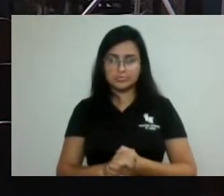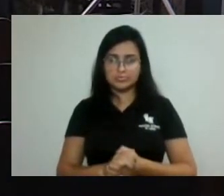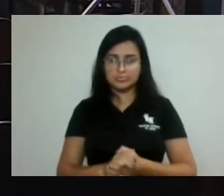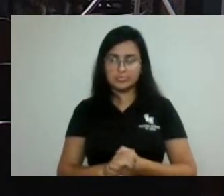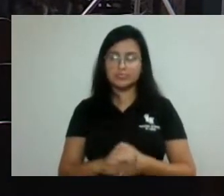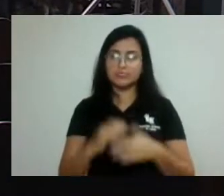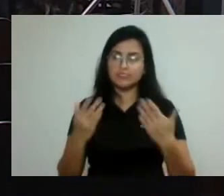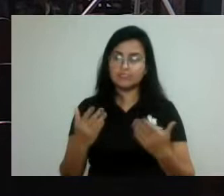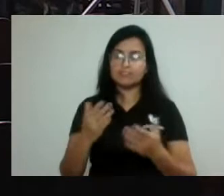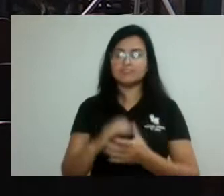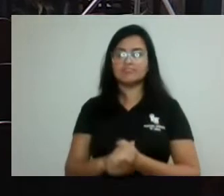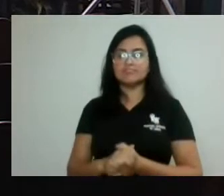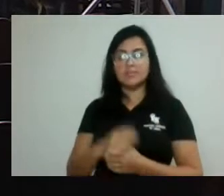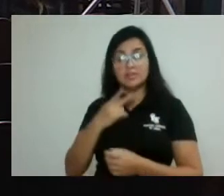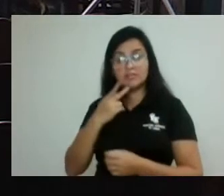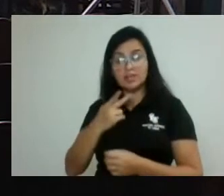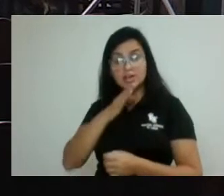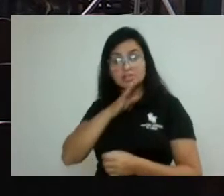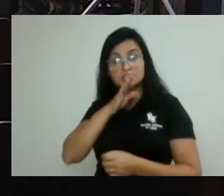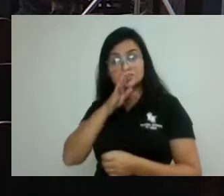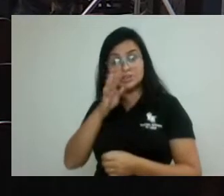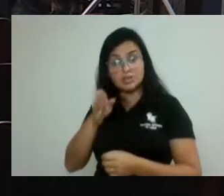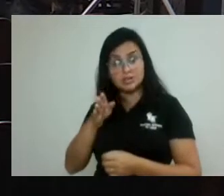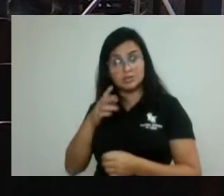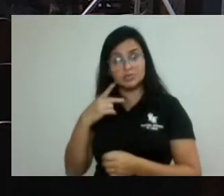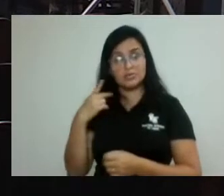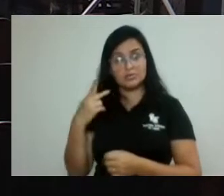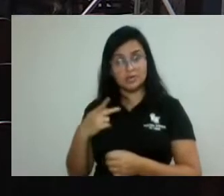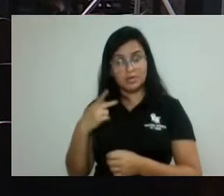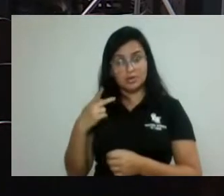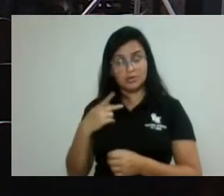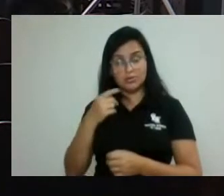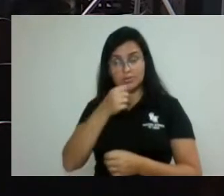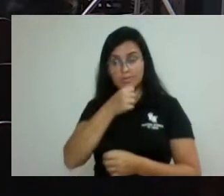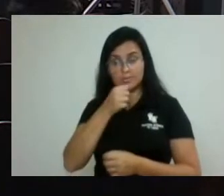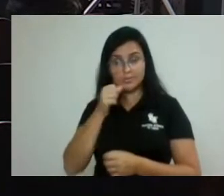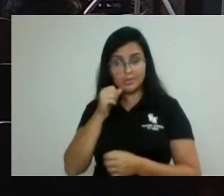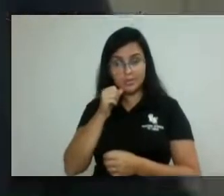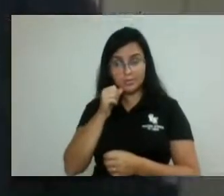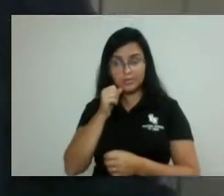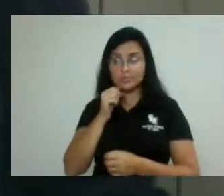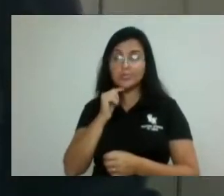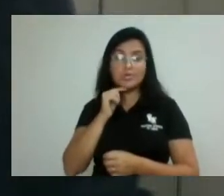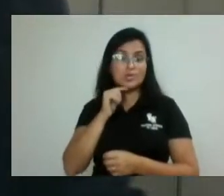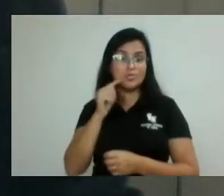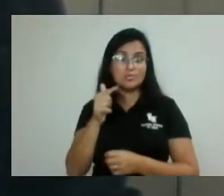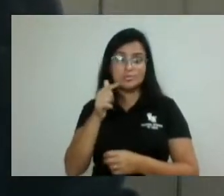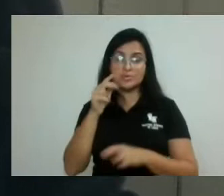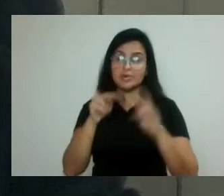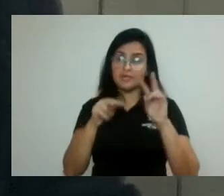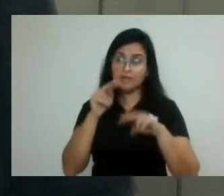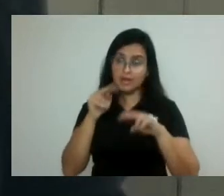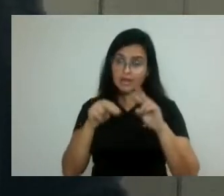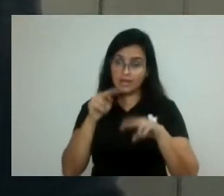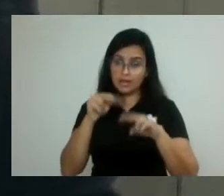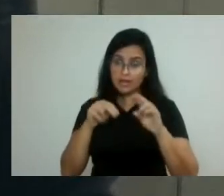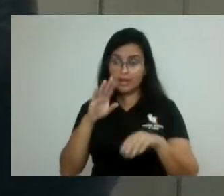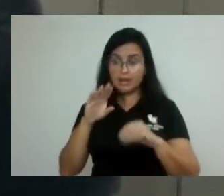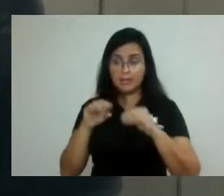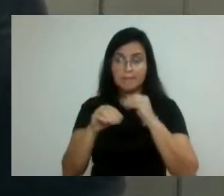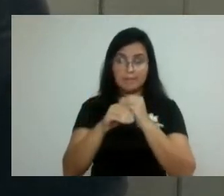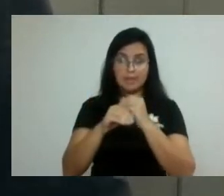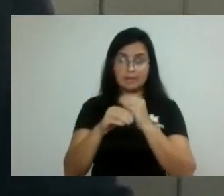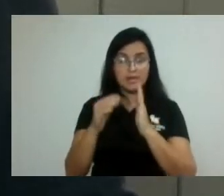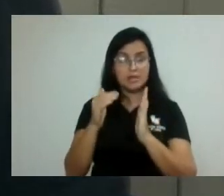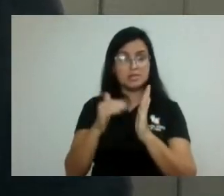Casal. Realmente, eu não tive tempo de a gente analisar as emendas, até conversando com alguns vereadores. Também, vereador,